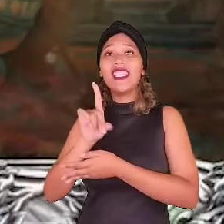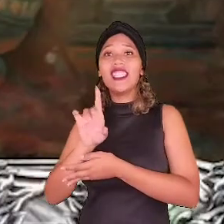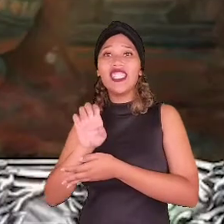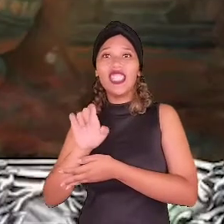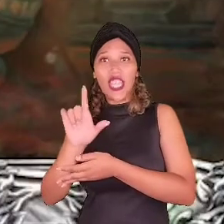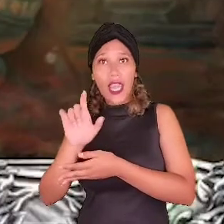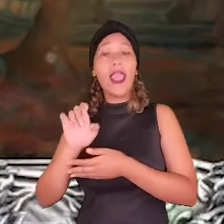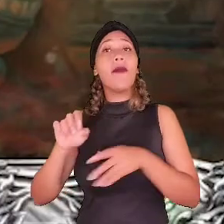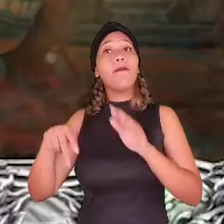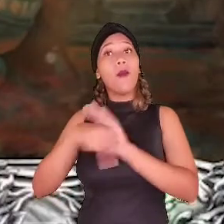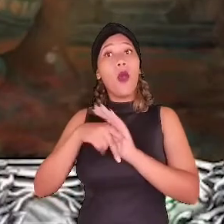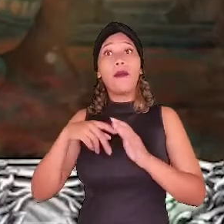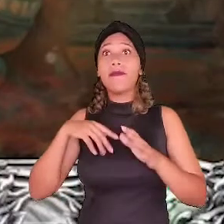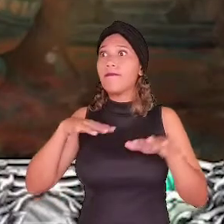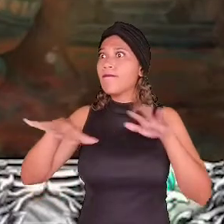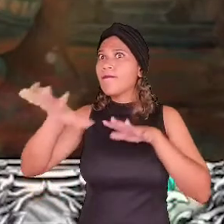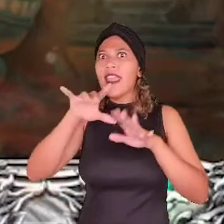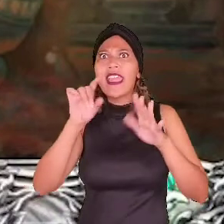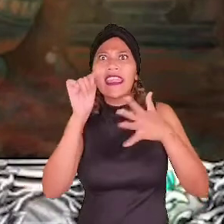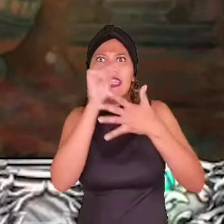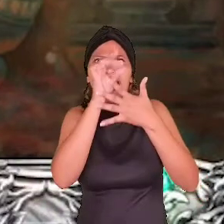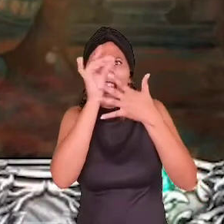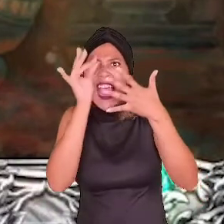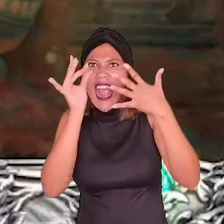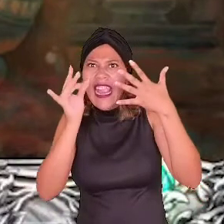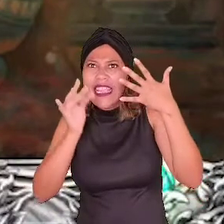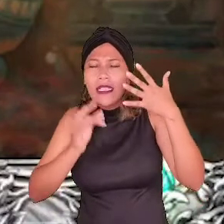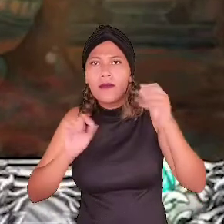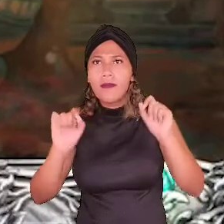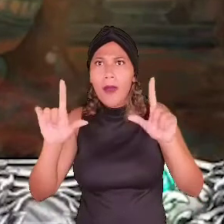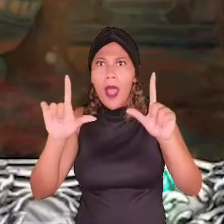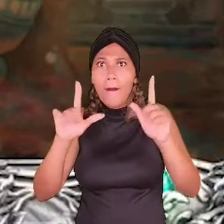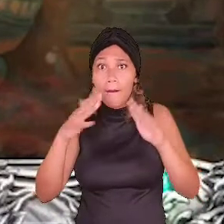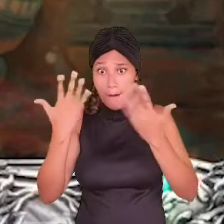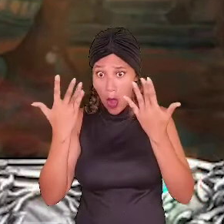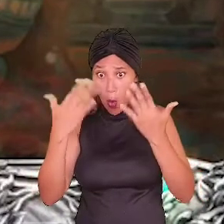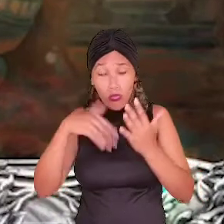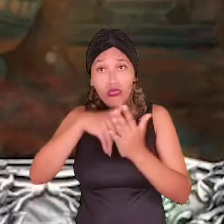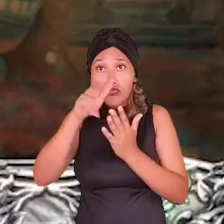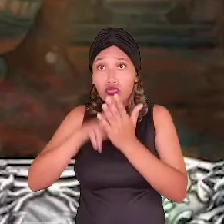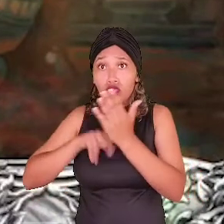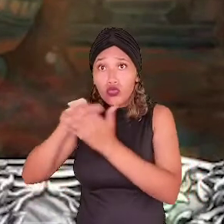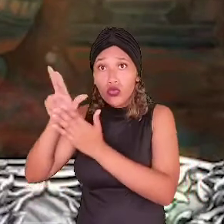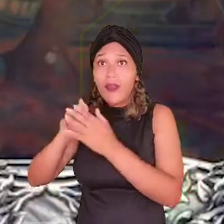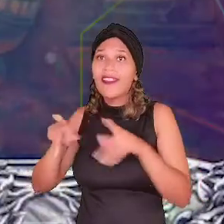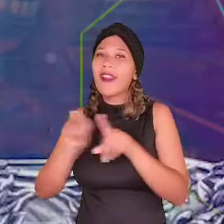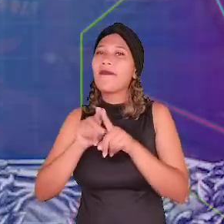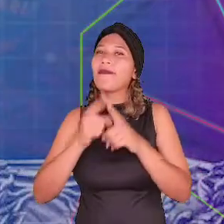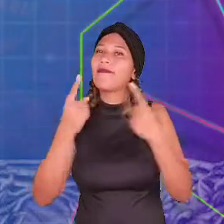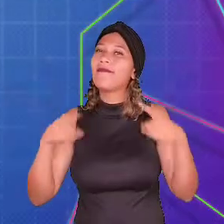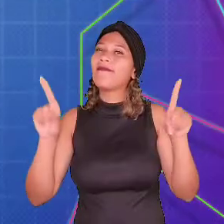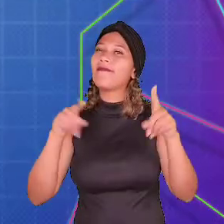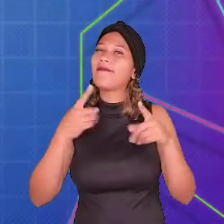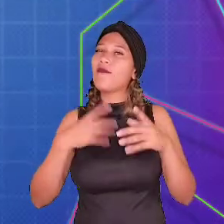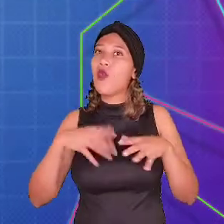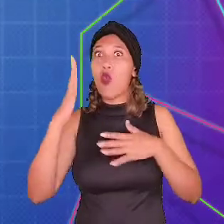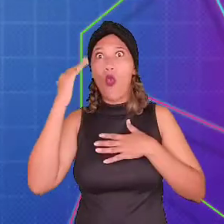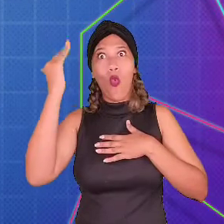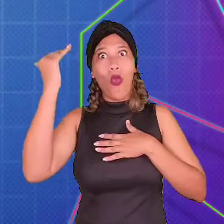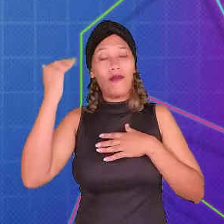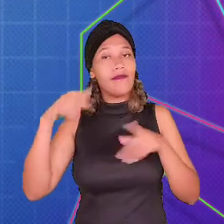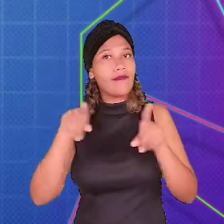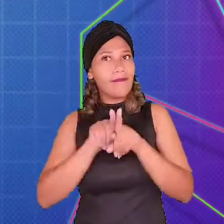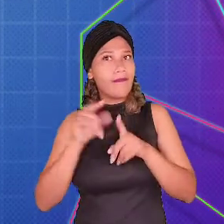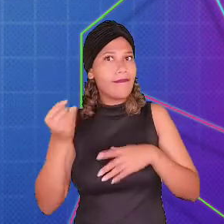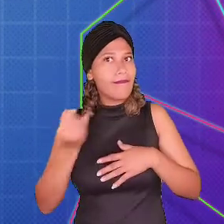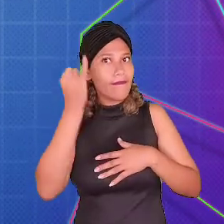Braid conta com um cenário cheio de detalhes e cenas que foram coloridas à mão e uma reconhecida trilha musical. Um